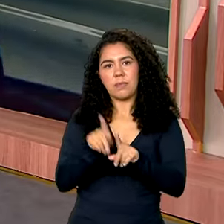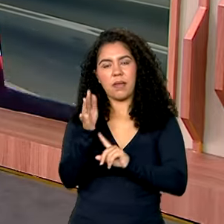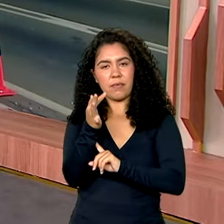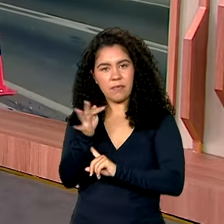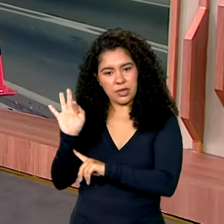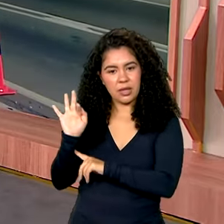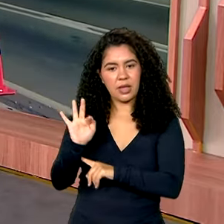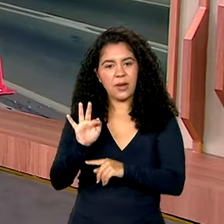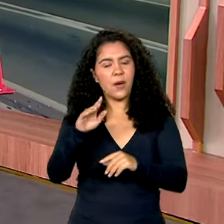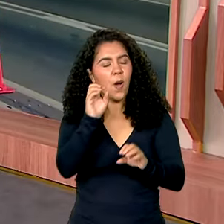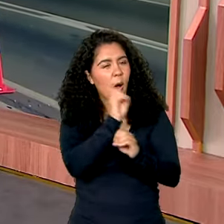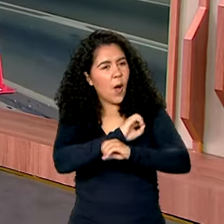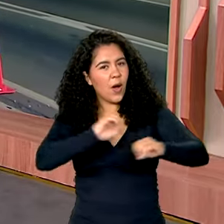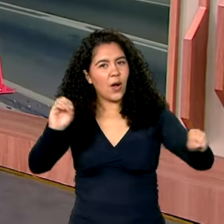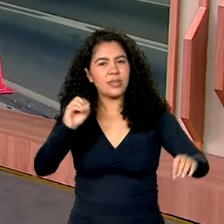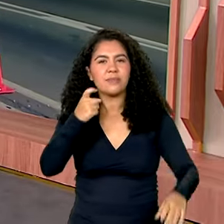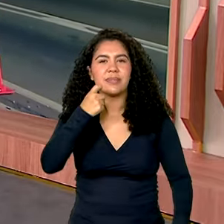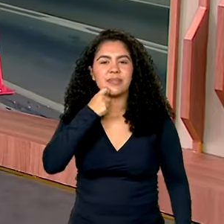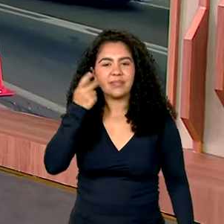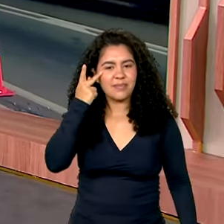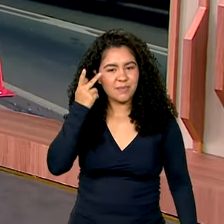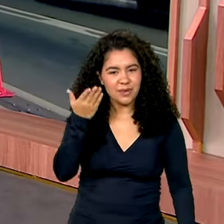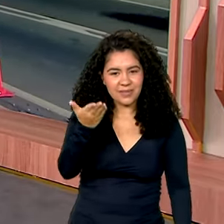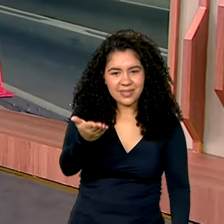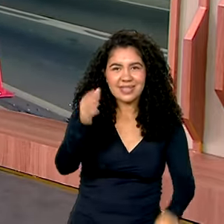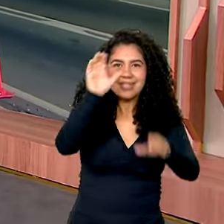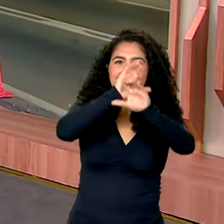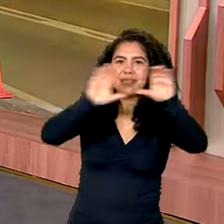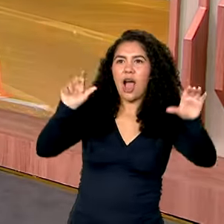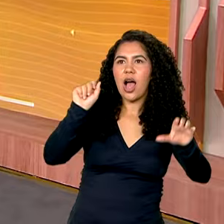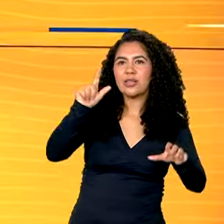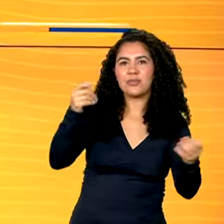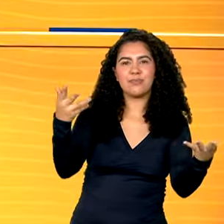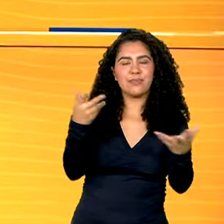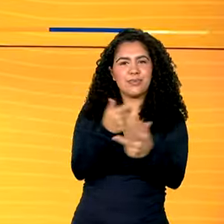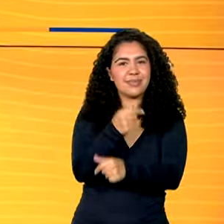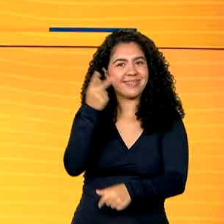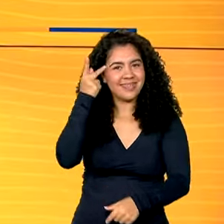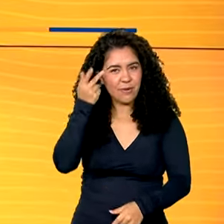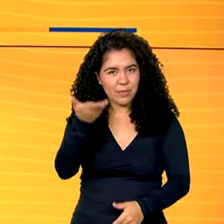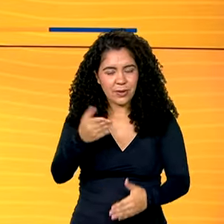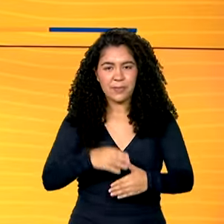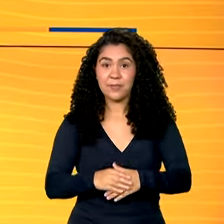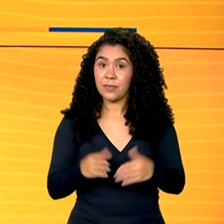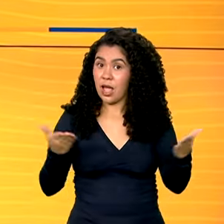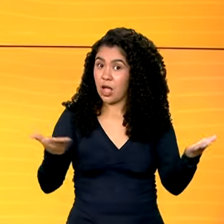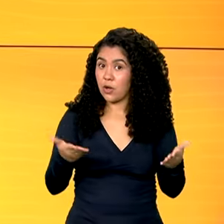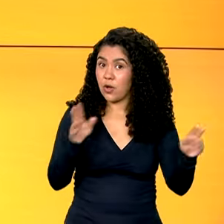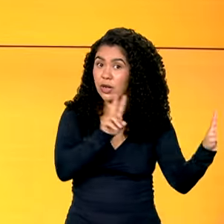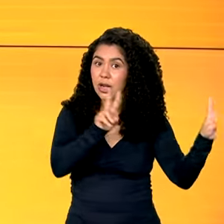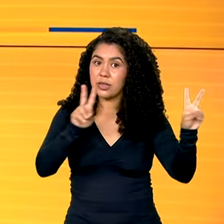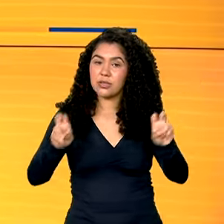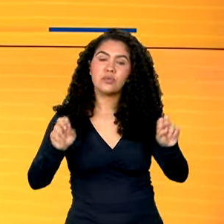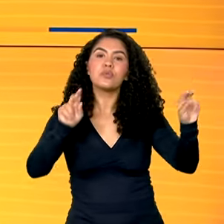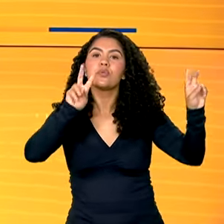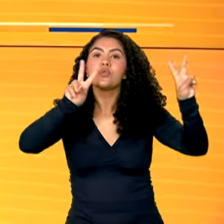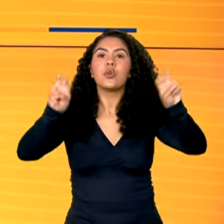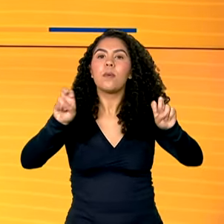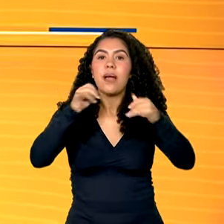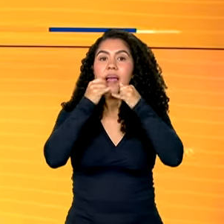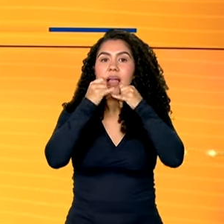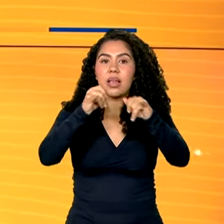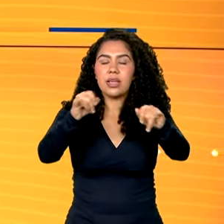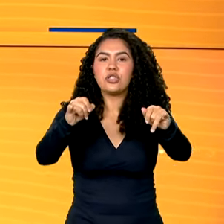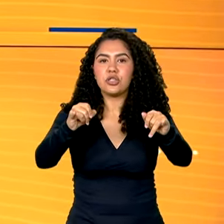Ótima sexta-feira com esse céu azul aí em São Paulo para você. Olha, o assunto agora é energia nuclear. O governo